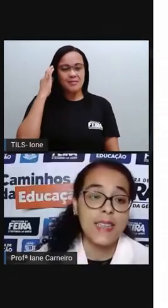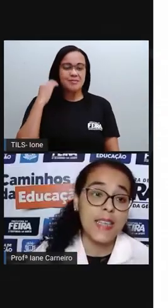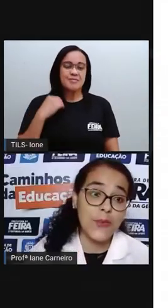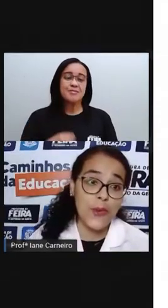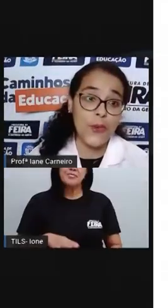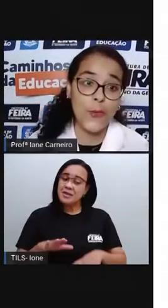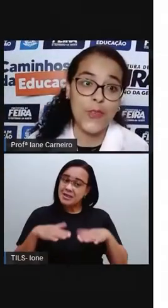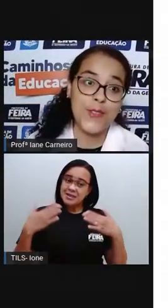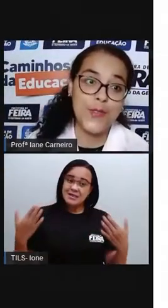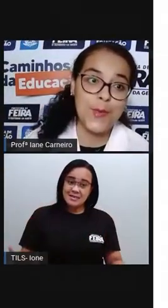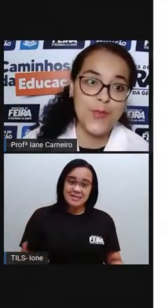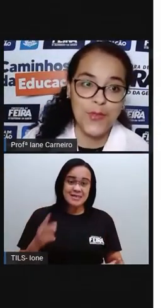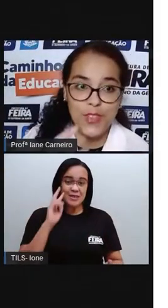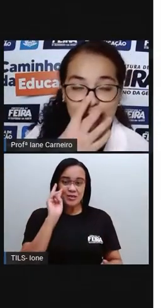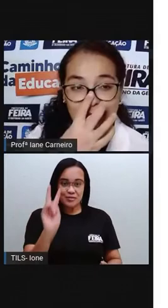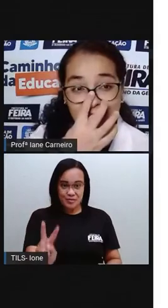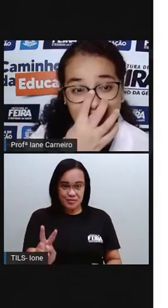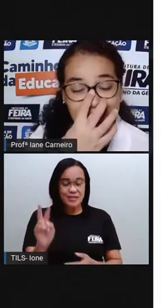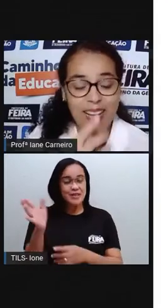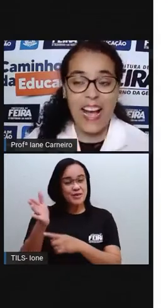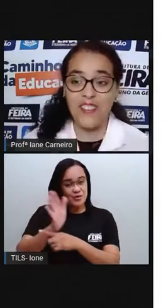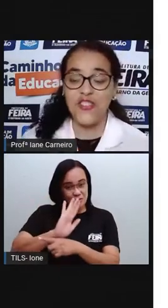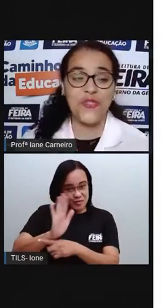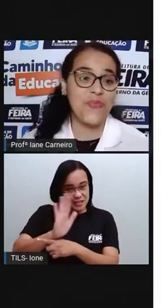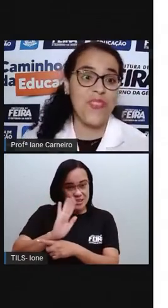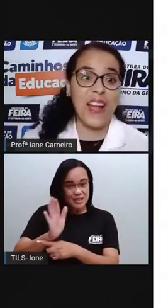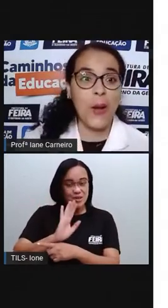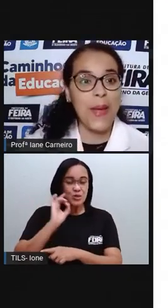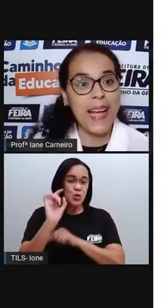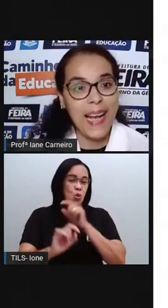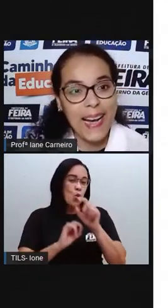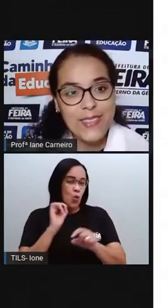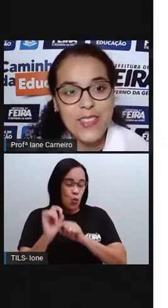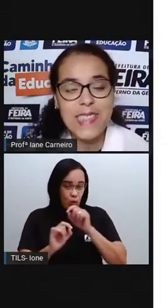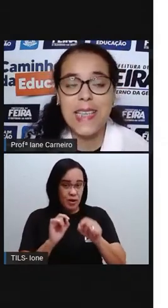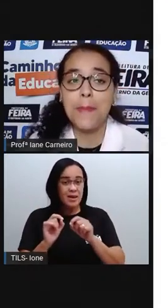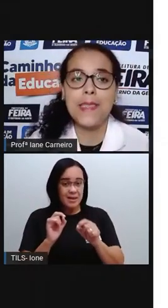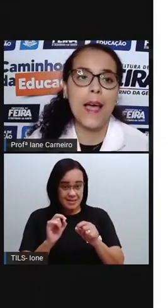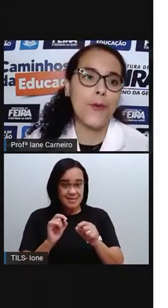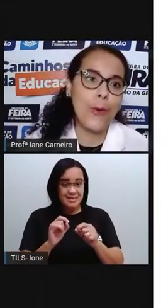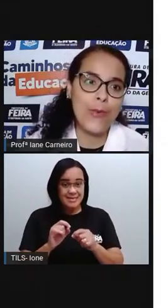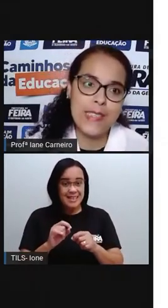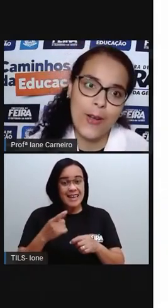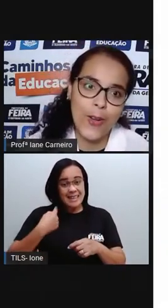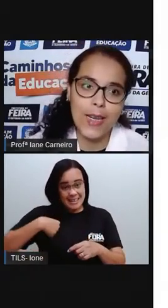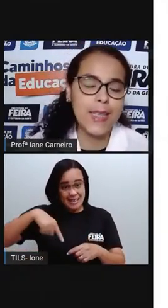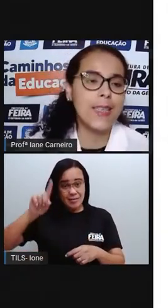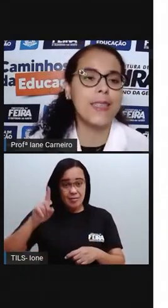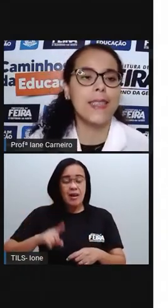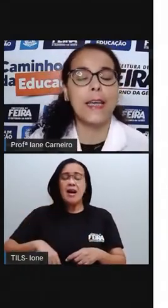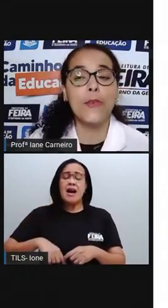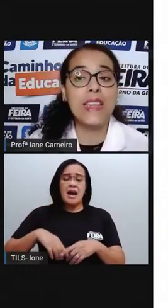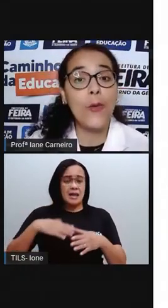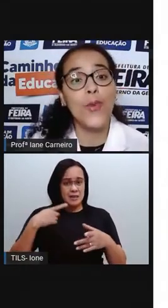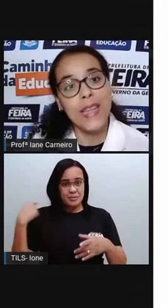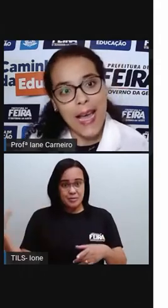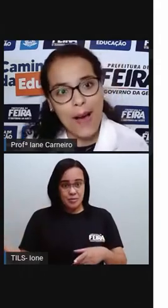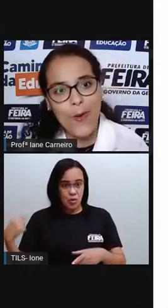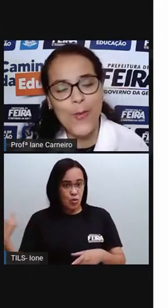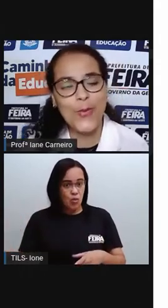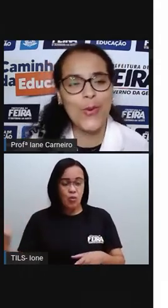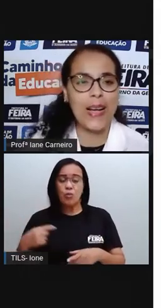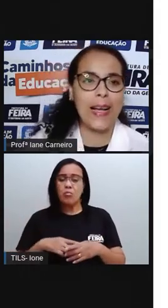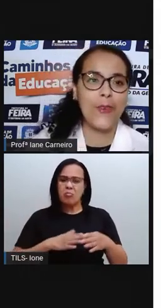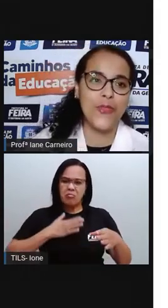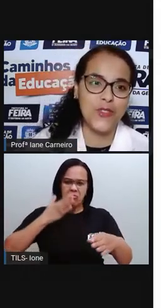Então, como nós vimos no vídeo, a gente vai ao mercado, a gente sempre sai com alguma sacolinha. Então, o ideal,